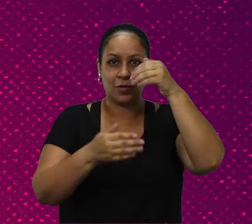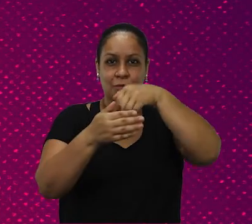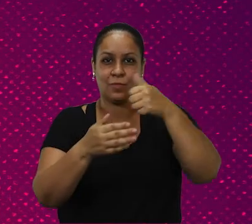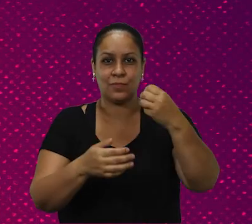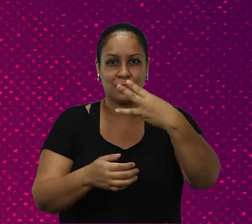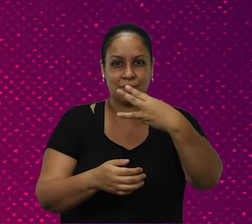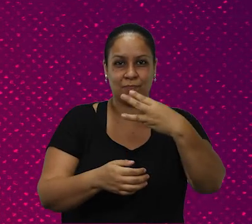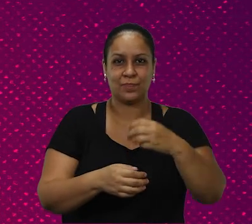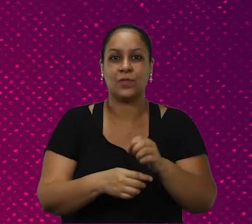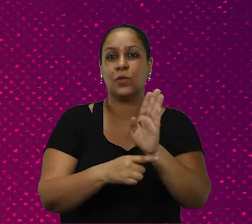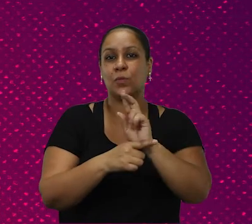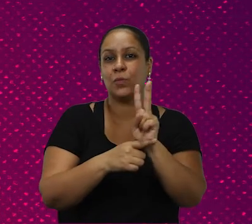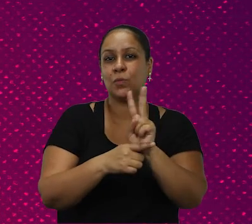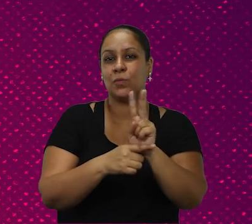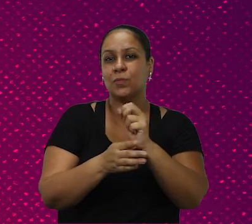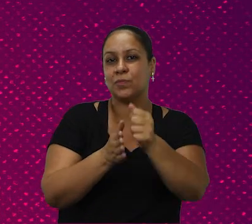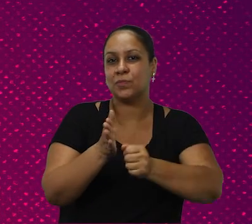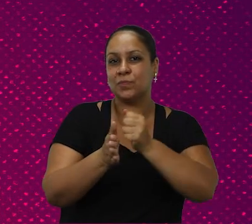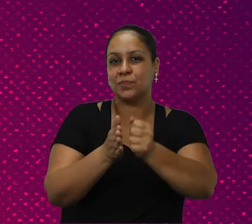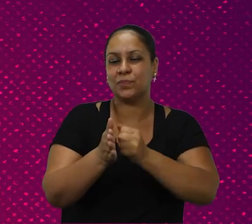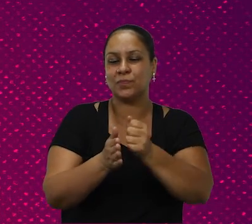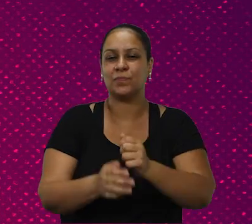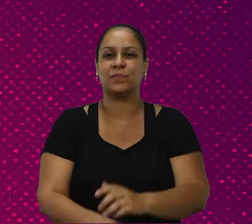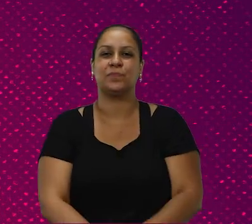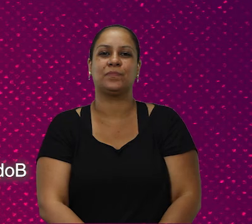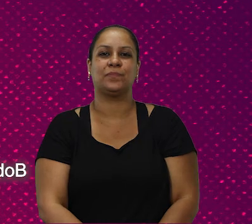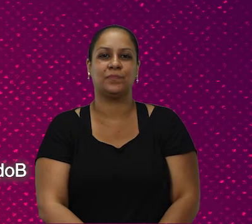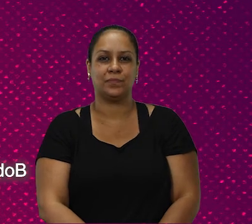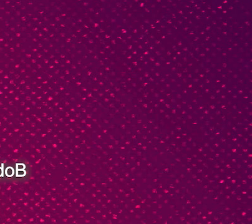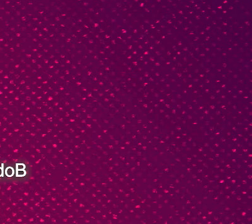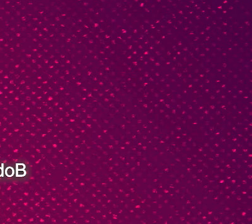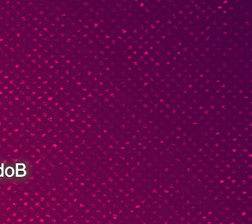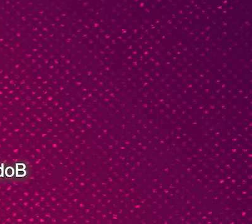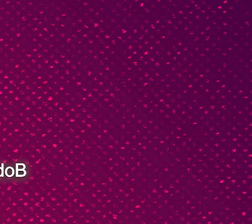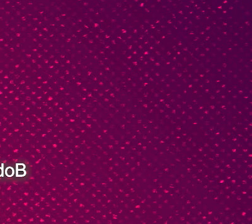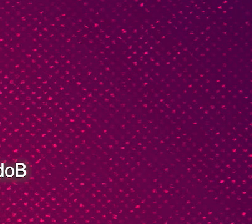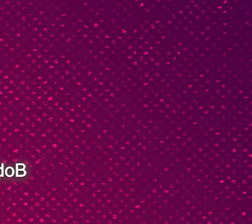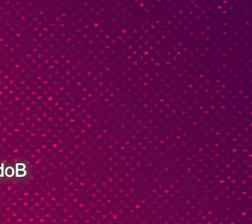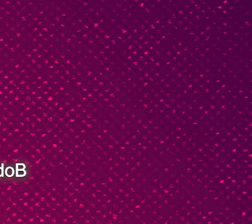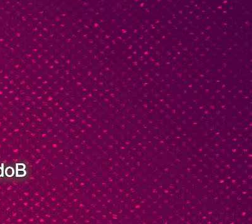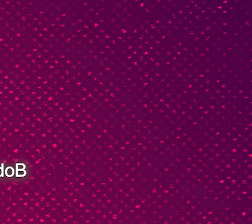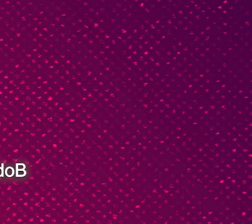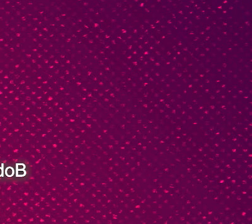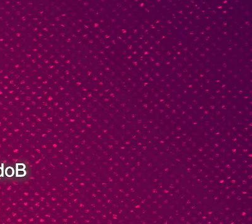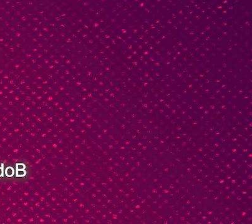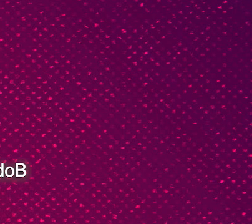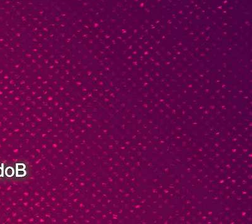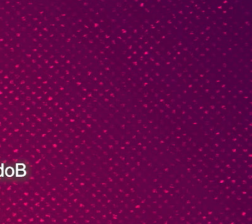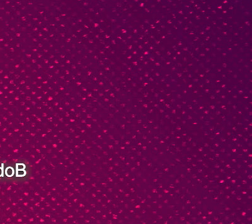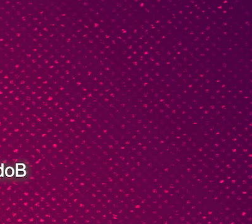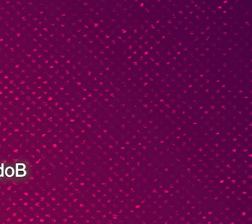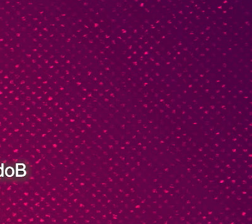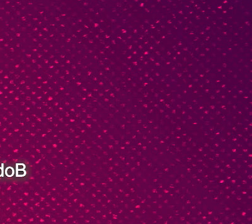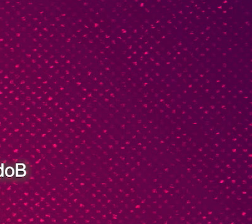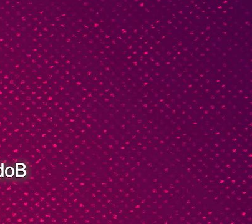Vote 13. Com ligação cuidando de Araraquara. PT, PSD, Solidariedade, PSC, PP, PL e PCdoB.